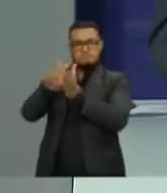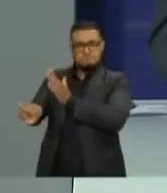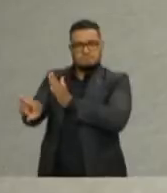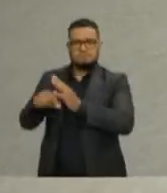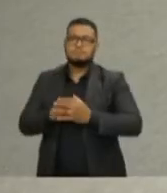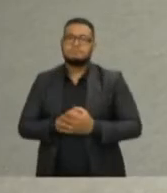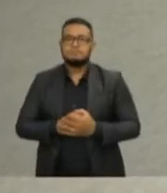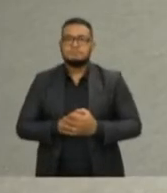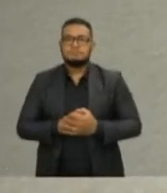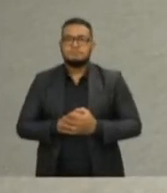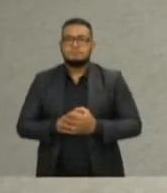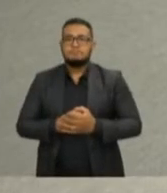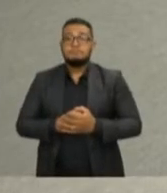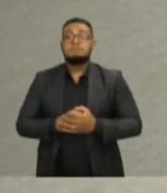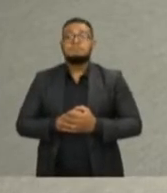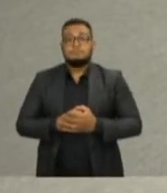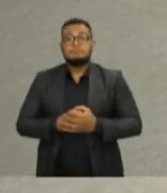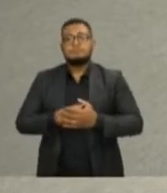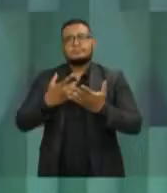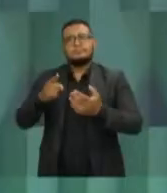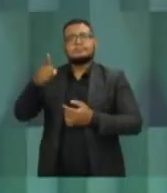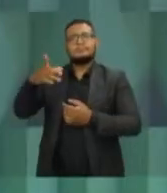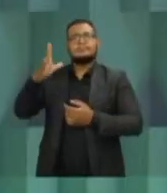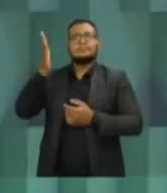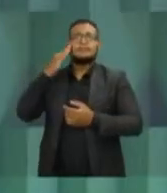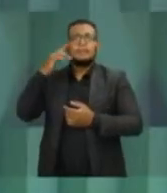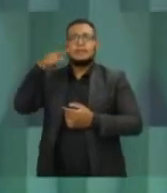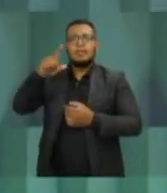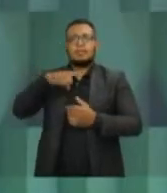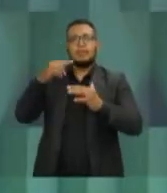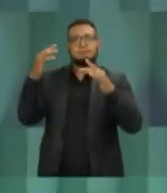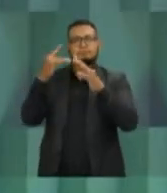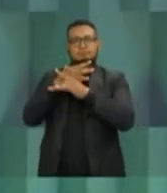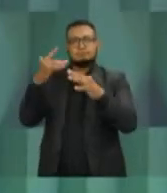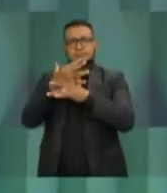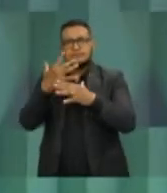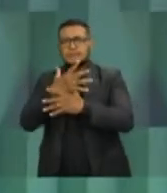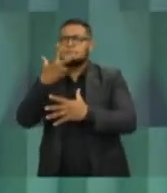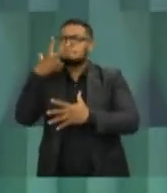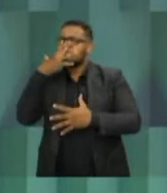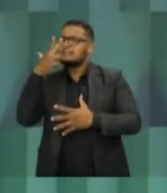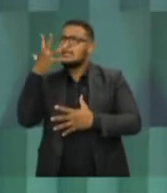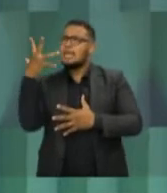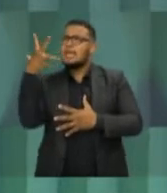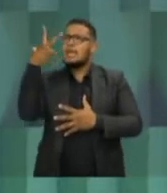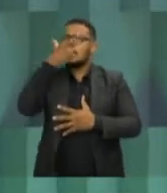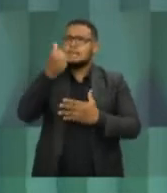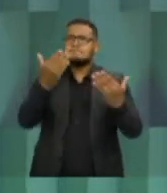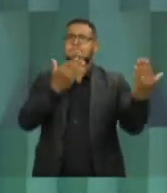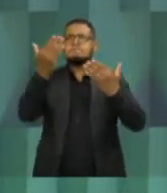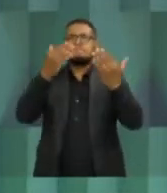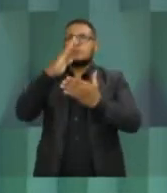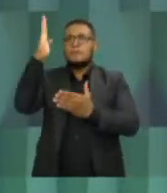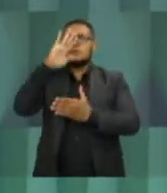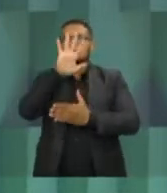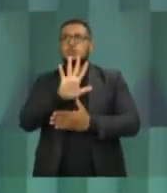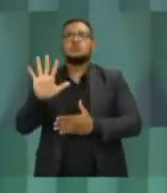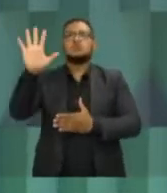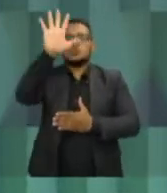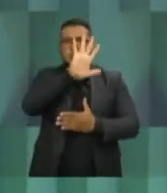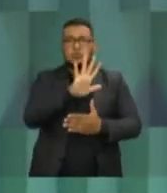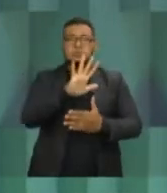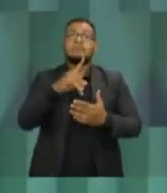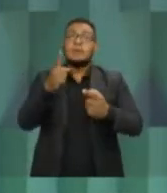pergunta. Nós temos uma cidade linda, uma cidade com boa qualidade de vida, das melhores do Brasil. Isso foi construído com o seu esforço, com o seu